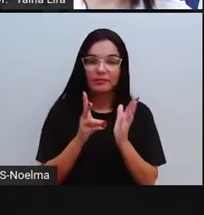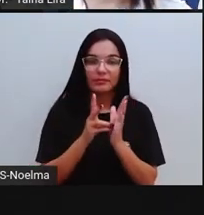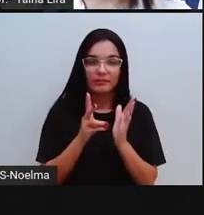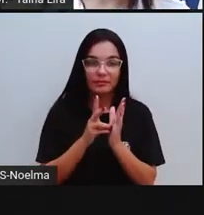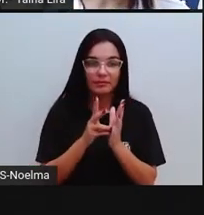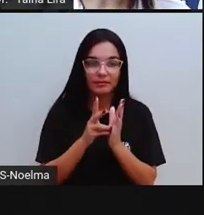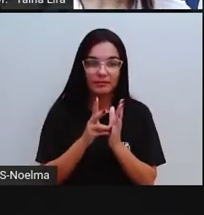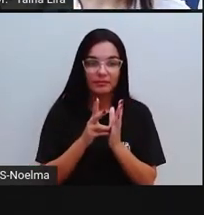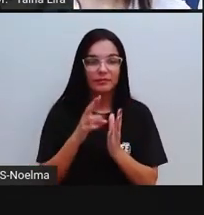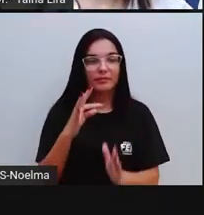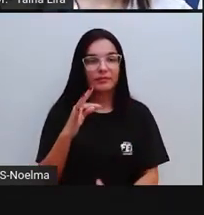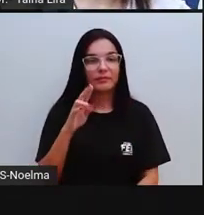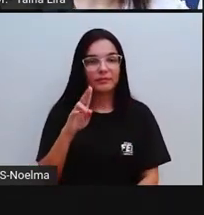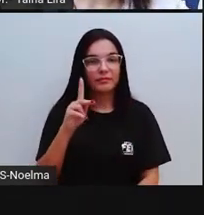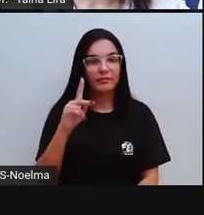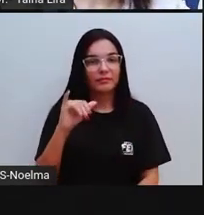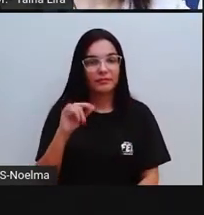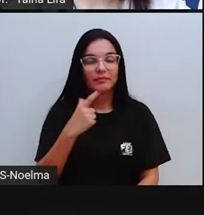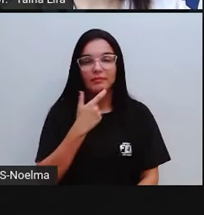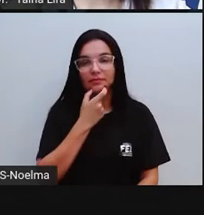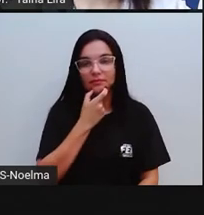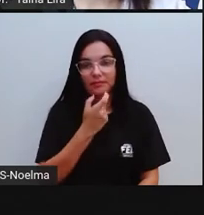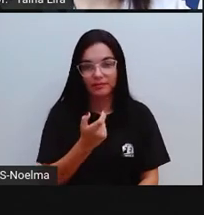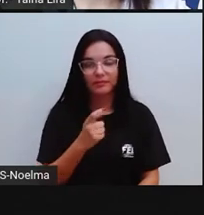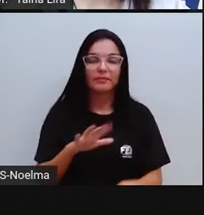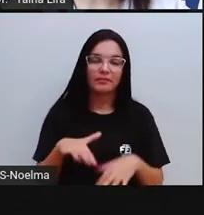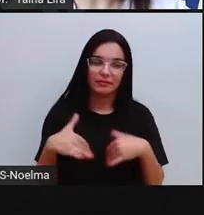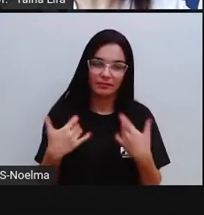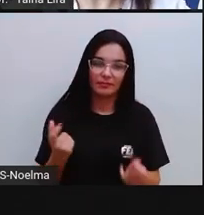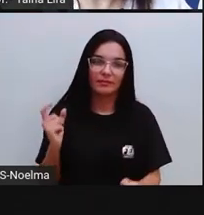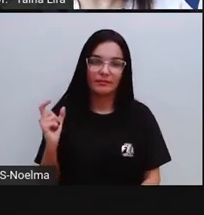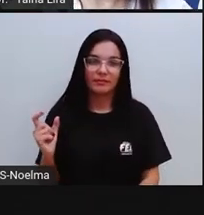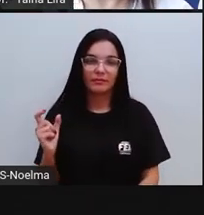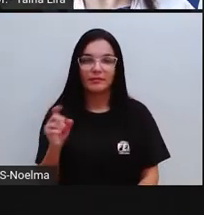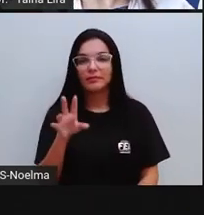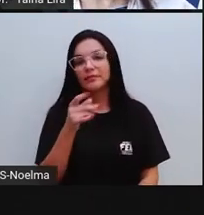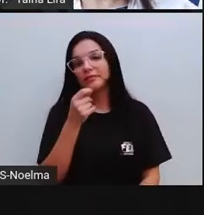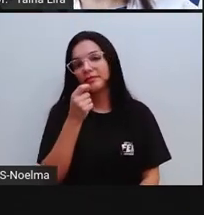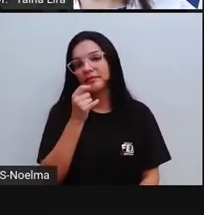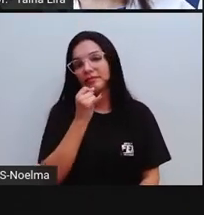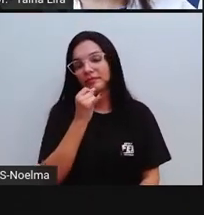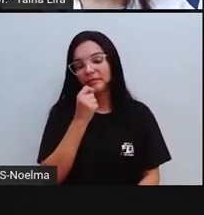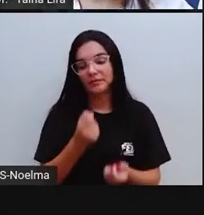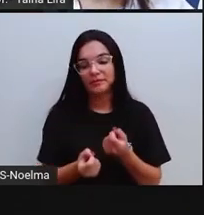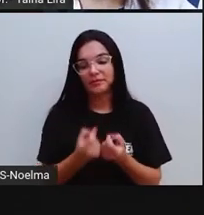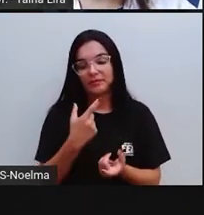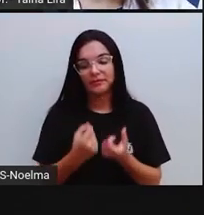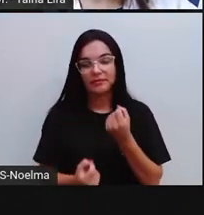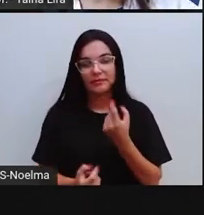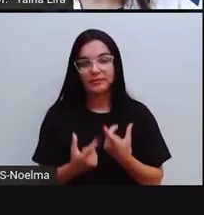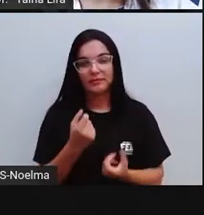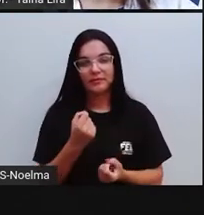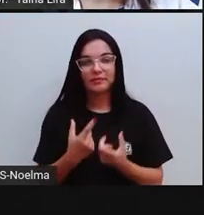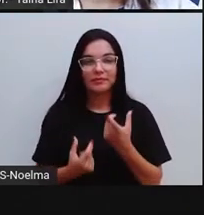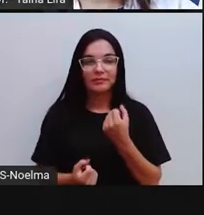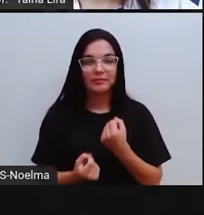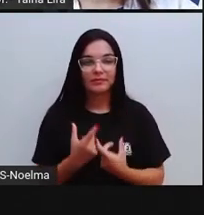idioma tupi, então, ó, algumas palavrinhas, pipoca, quem gosta de pipoca aí, levanta a mão.